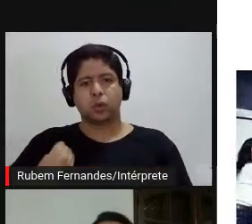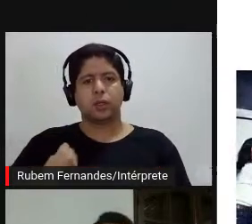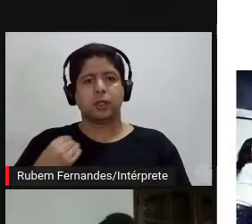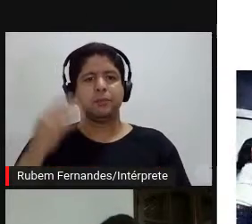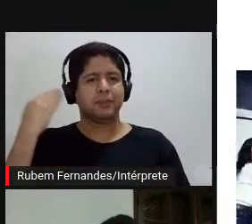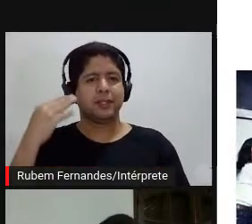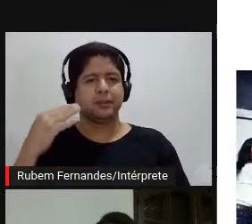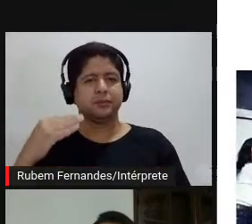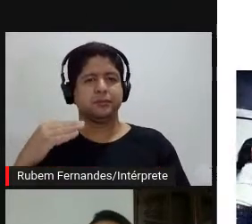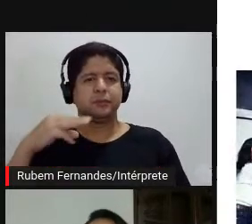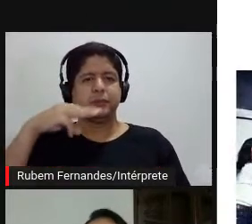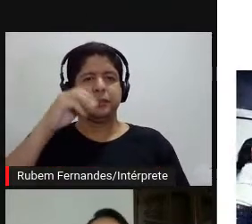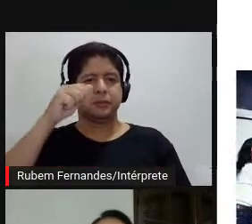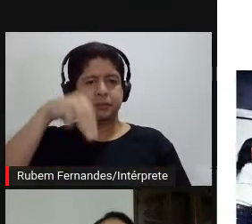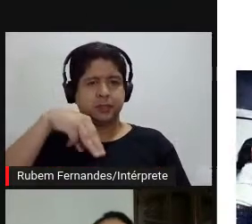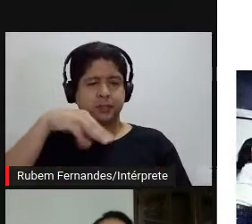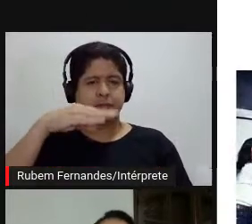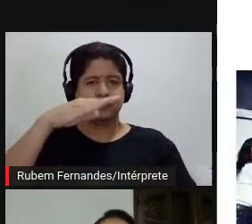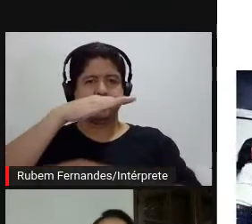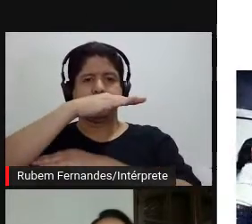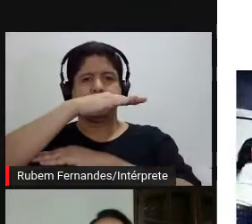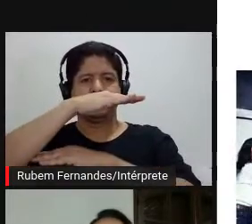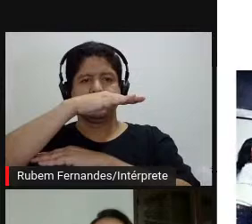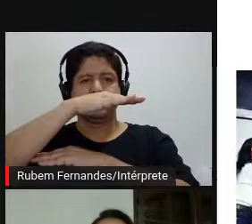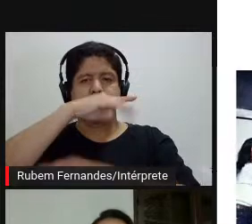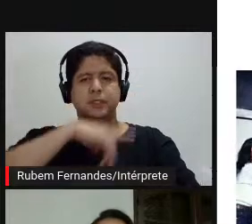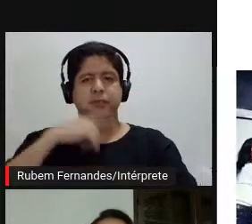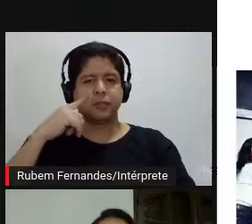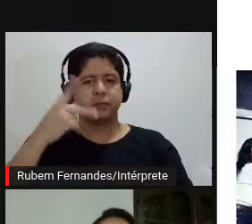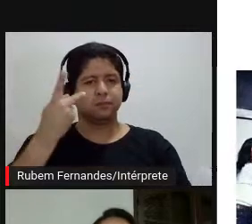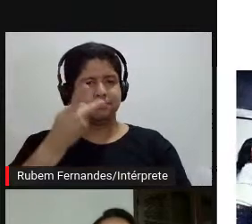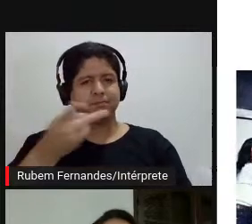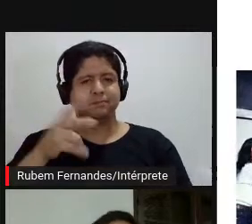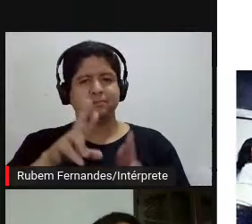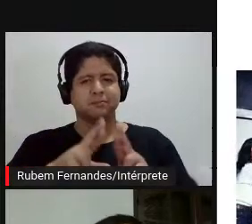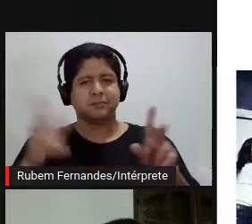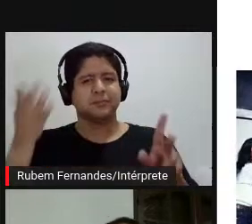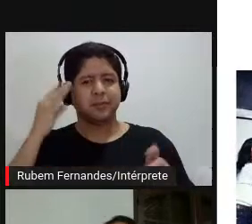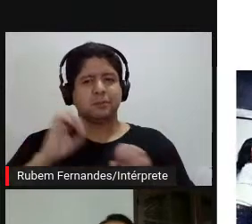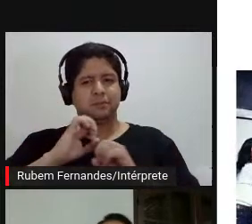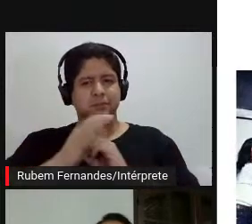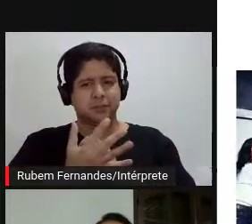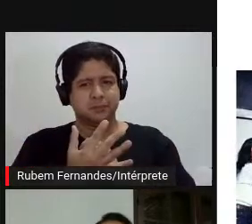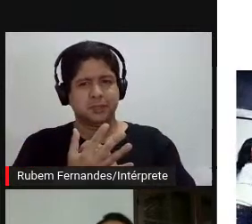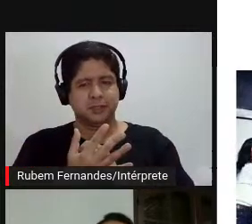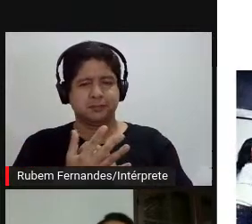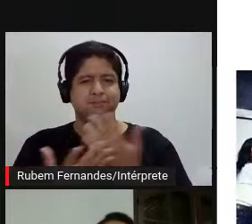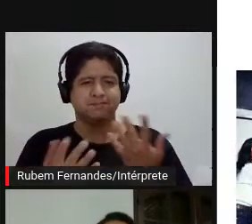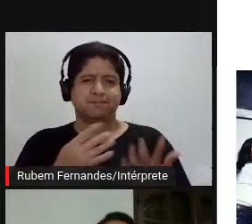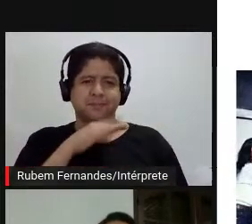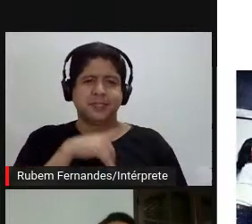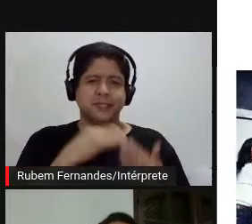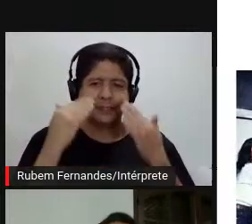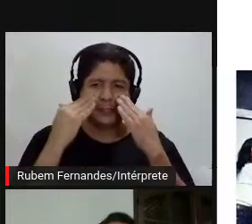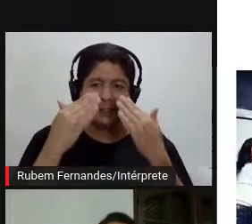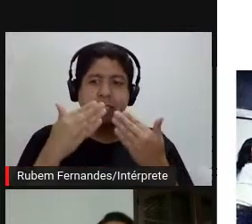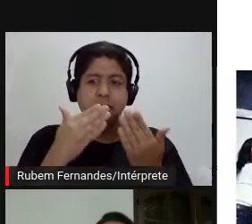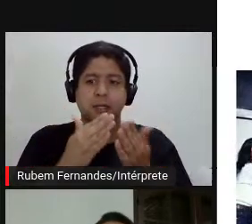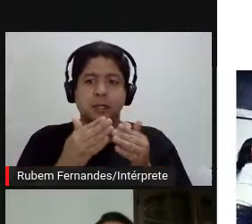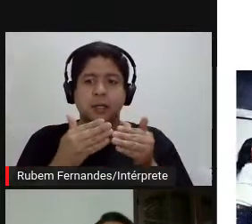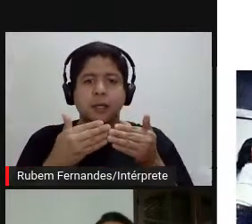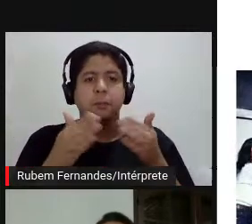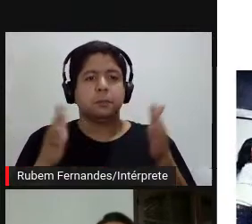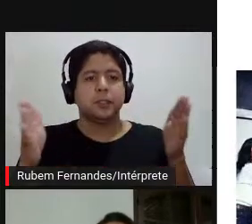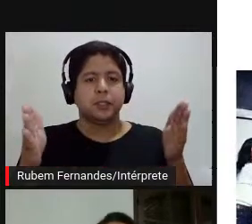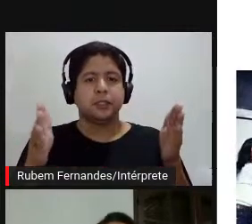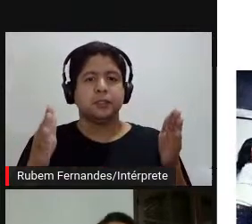teve agora, claro que já numa situação bem diferente, que foi a pandemia, o coronavírus, e a exposição abriu primeiro no